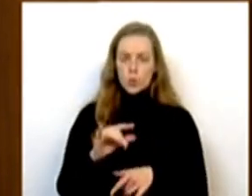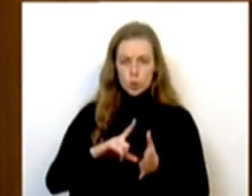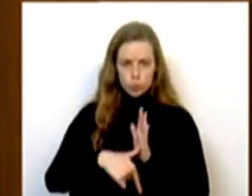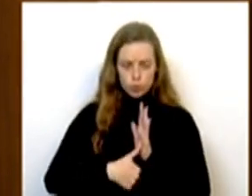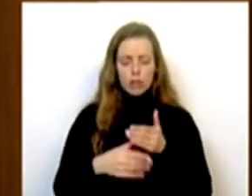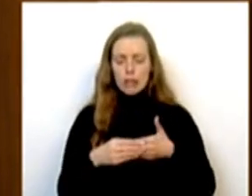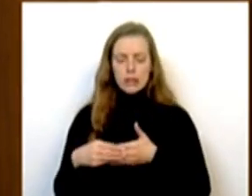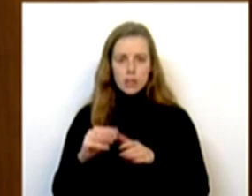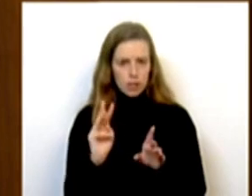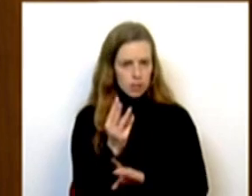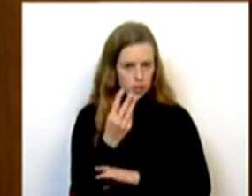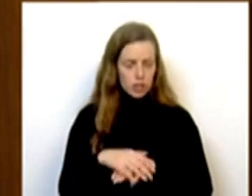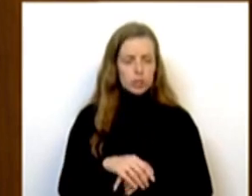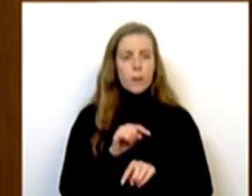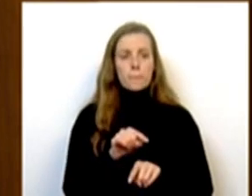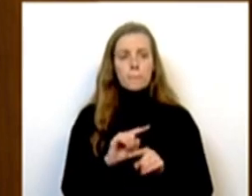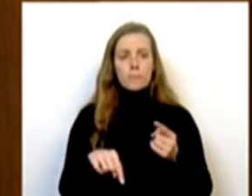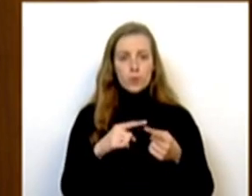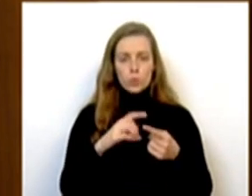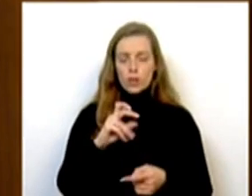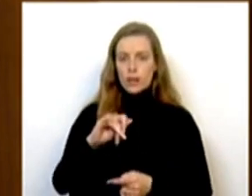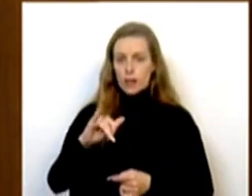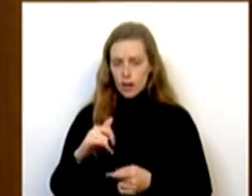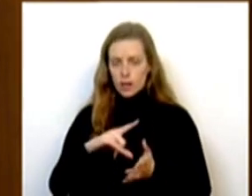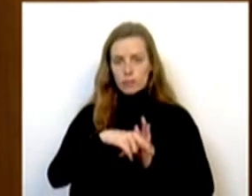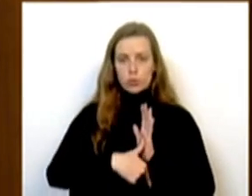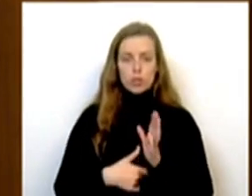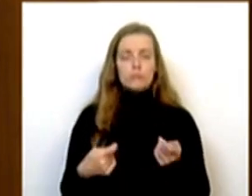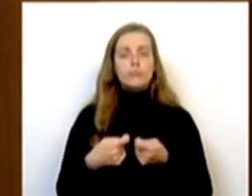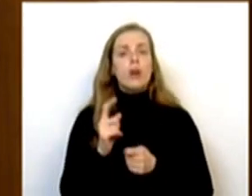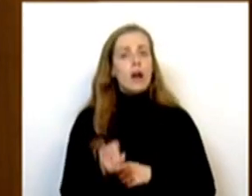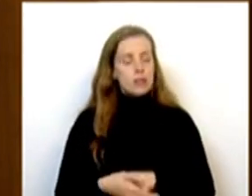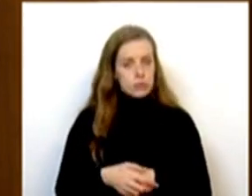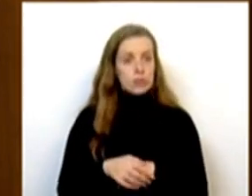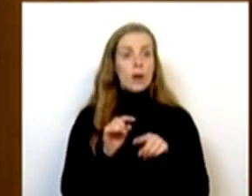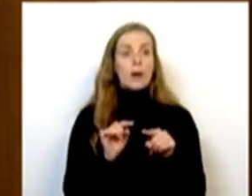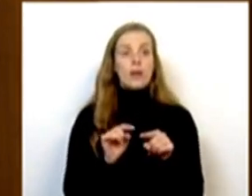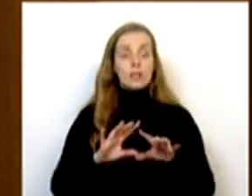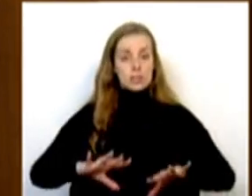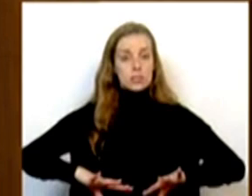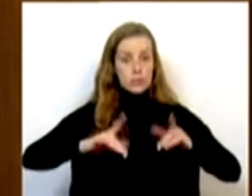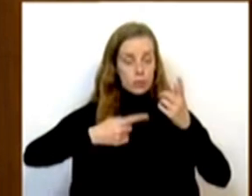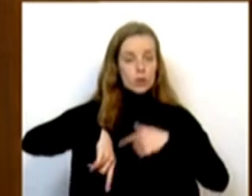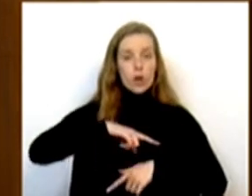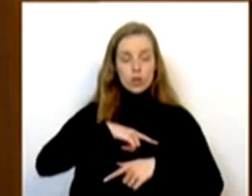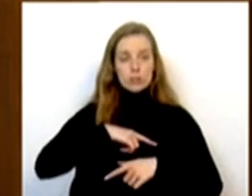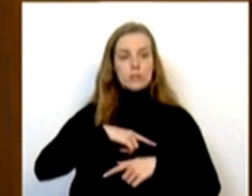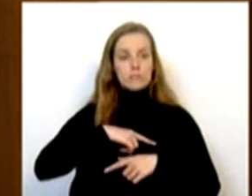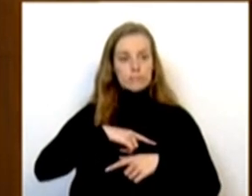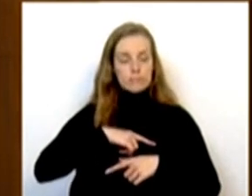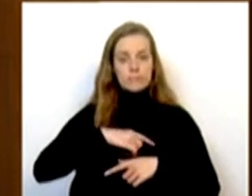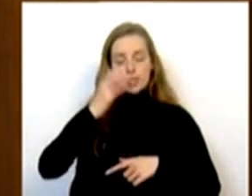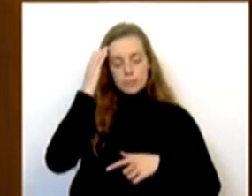3. Um deles referido, o CAI, um projeto que tem a ver com o desenvolvimento das nossas capacidades de